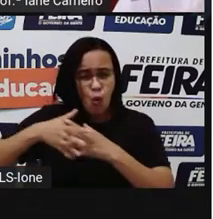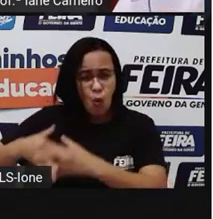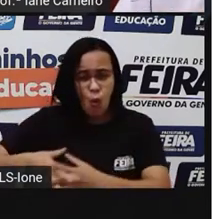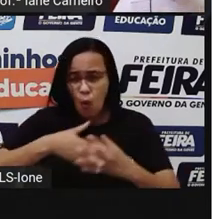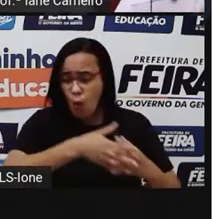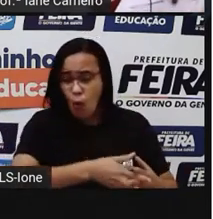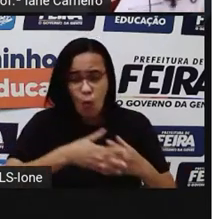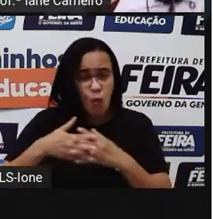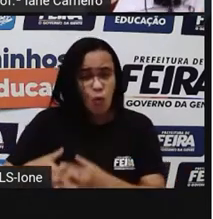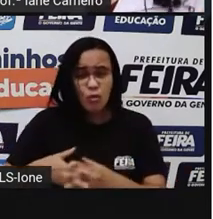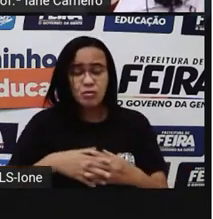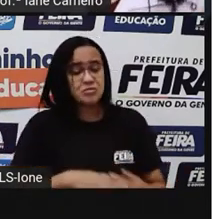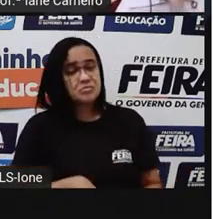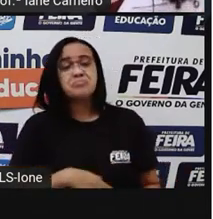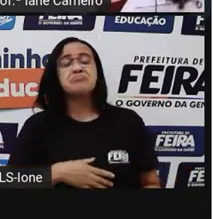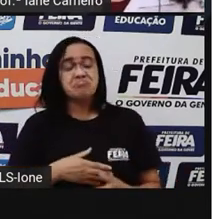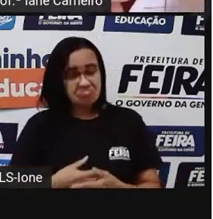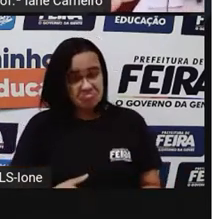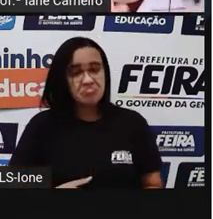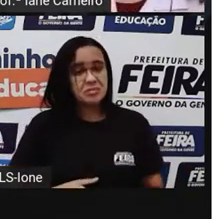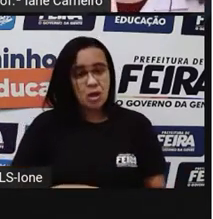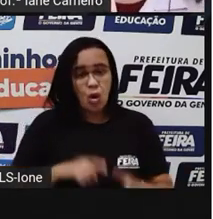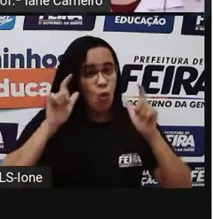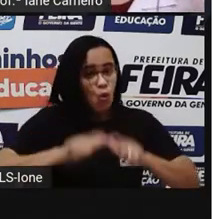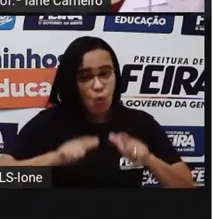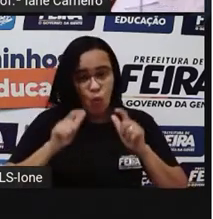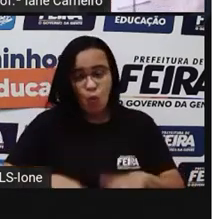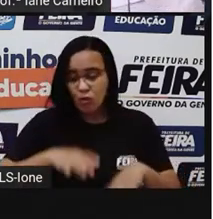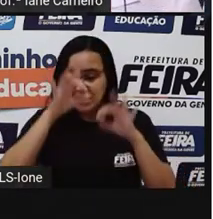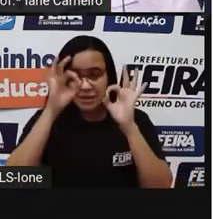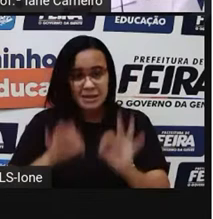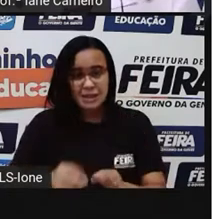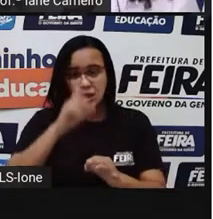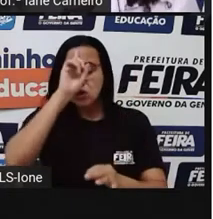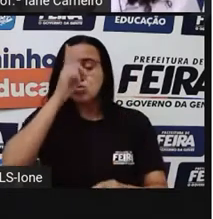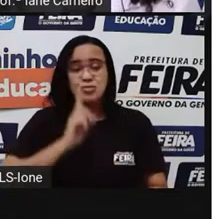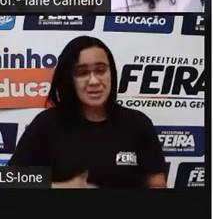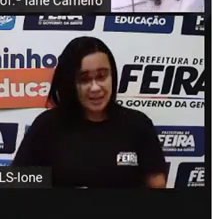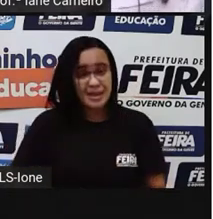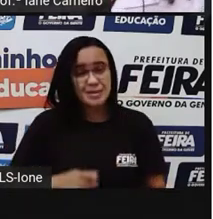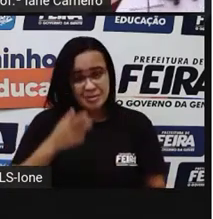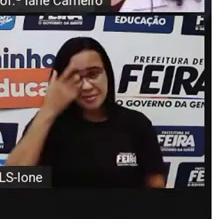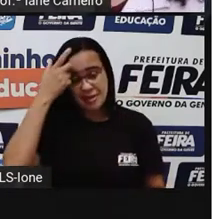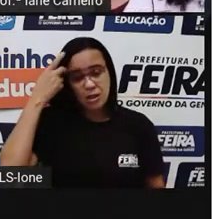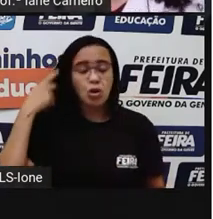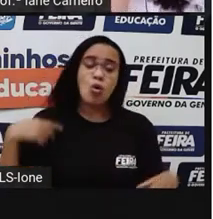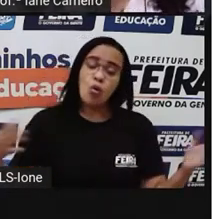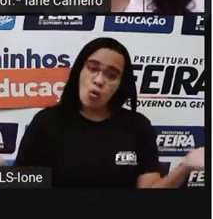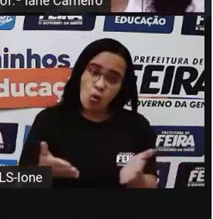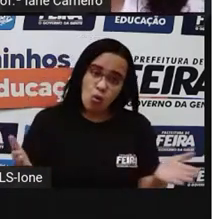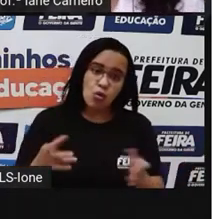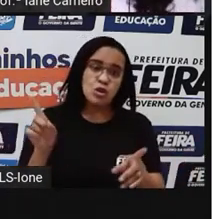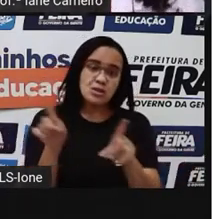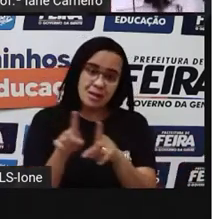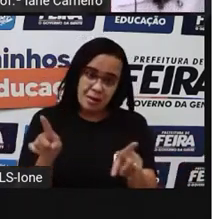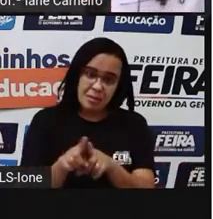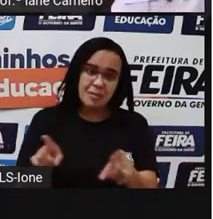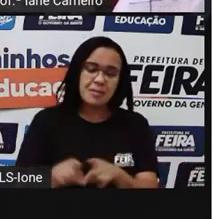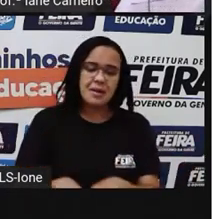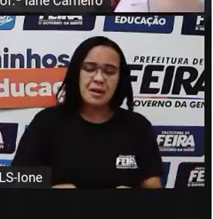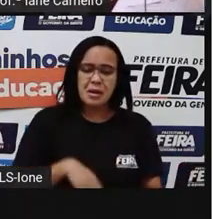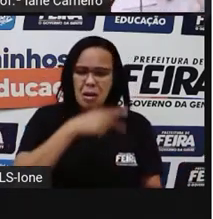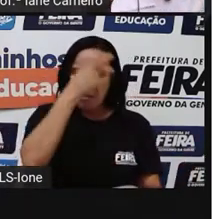floresta. E até hoje, quando alguém vai para a floresta e acaba se perdendo, o povo diz que foi o Curupira que passou,